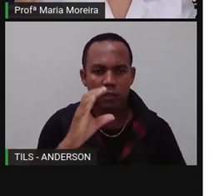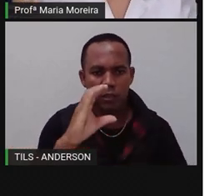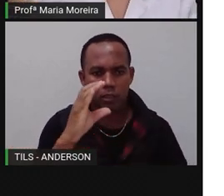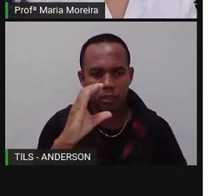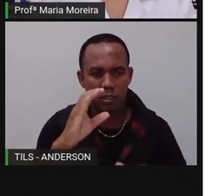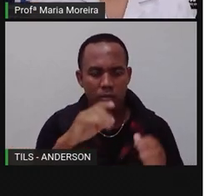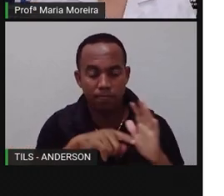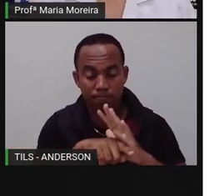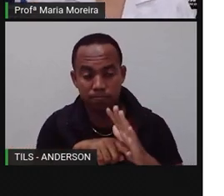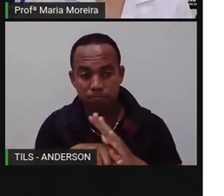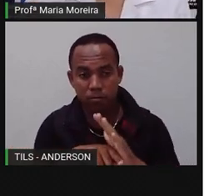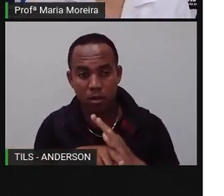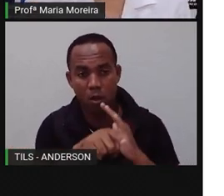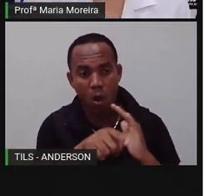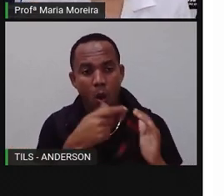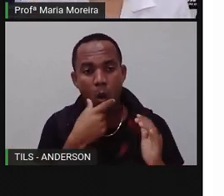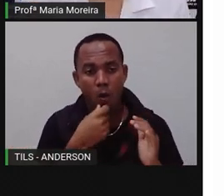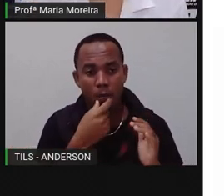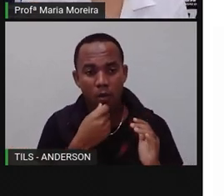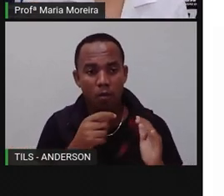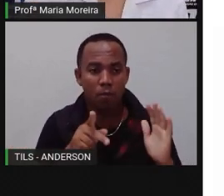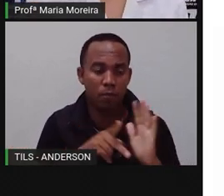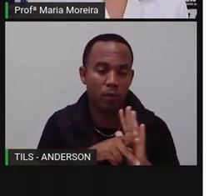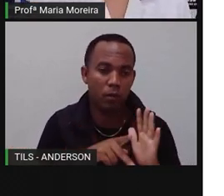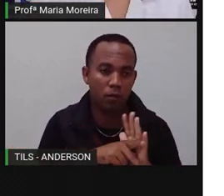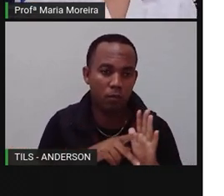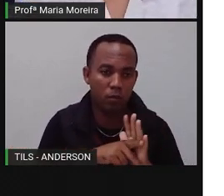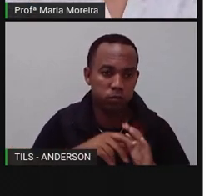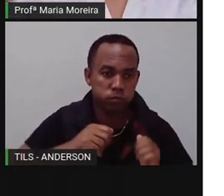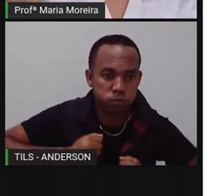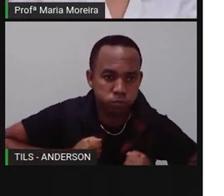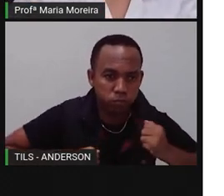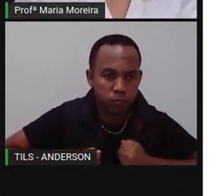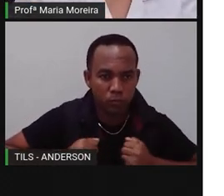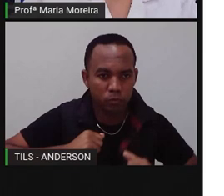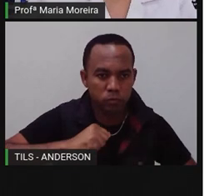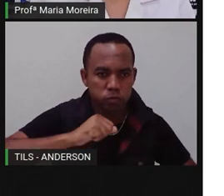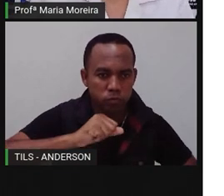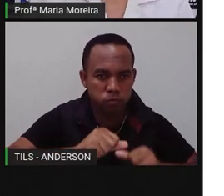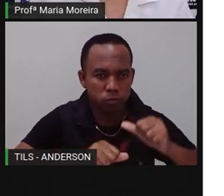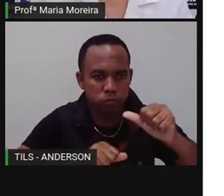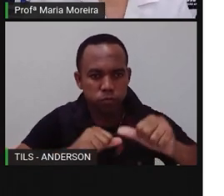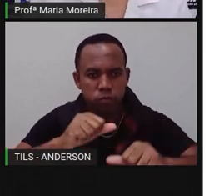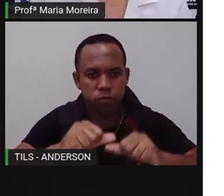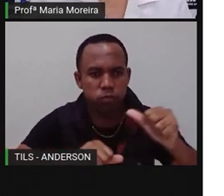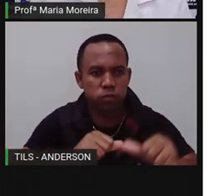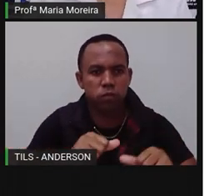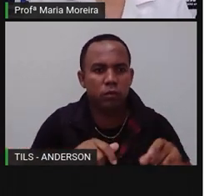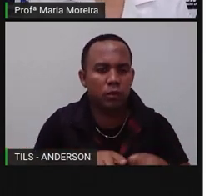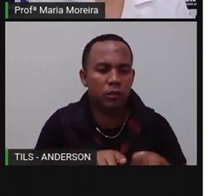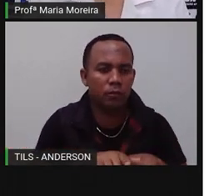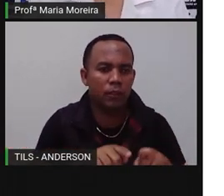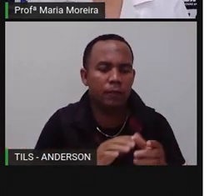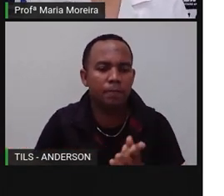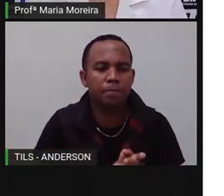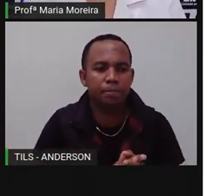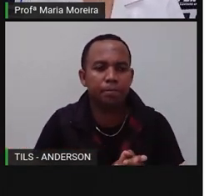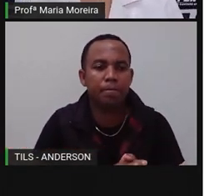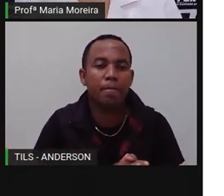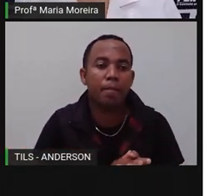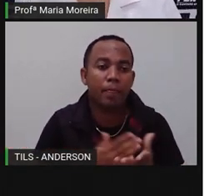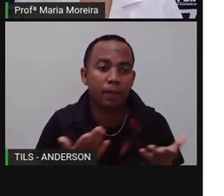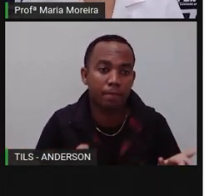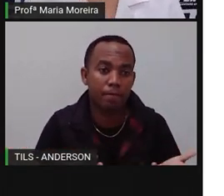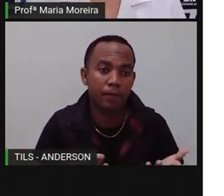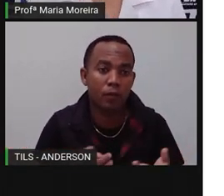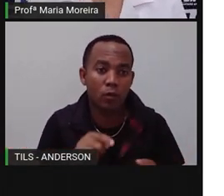que o homem, ele veio do macaco e aí ele foi evoluindo até chegar ao que a gente conhece hoje como homem. Estima-se que a poção